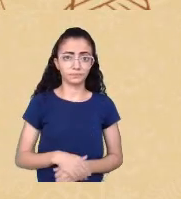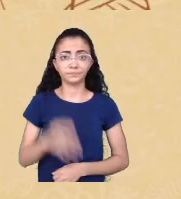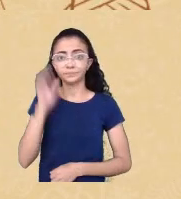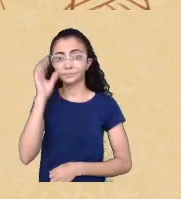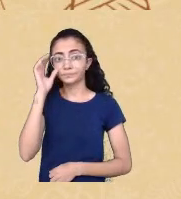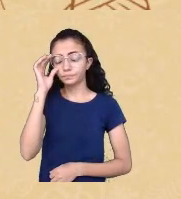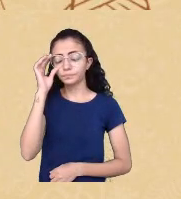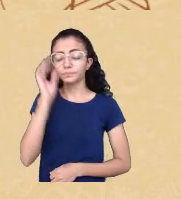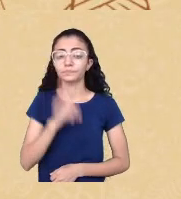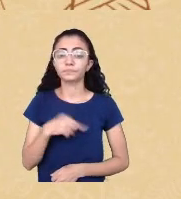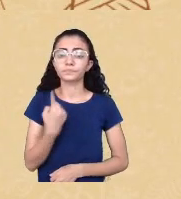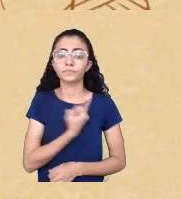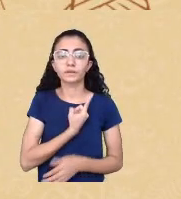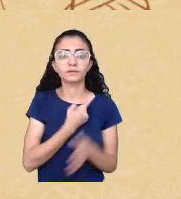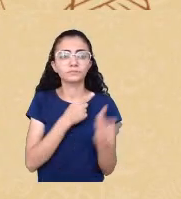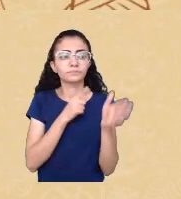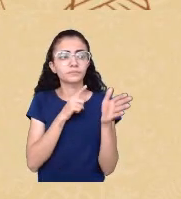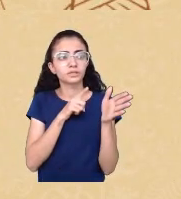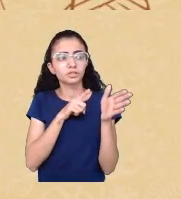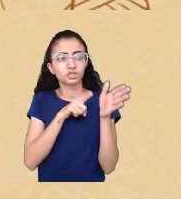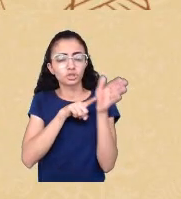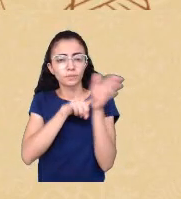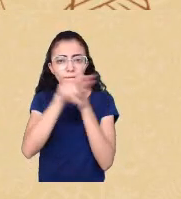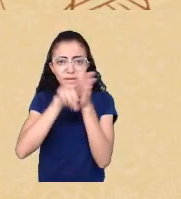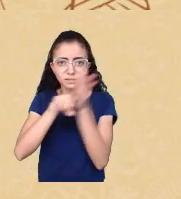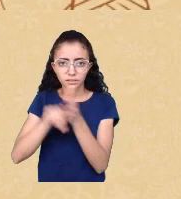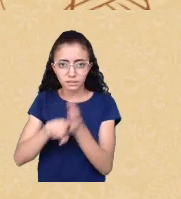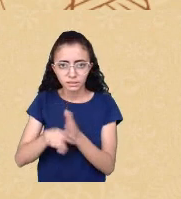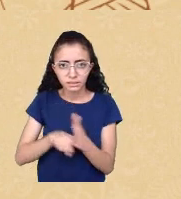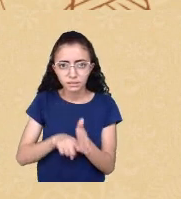dossiê jornalístico rápido das